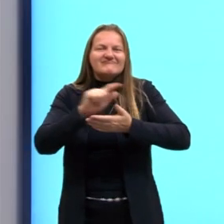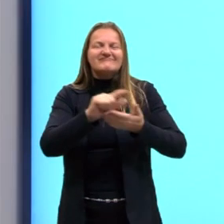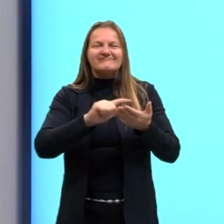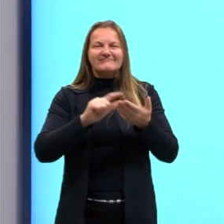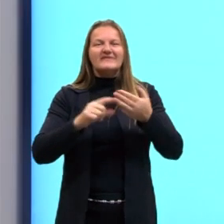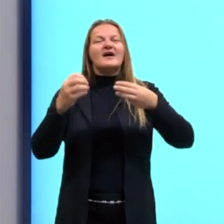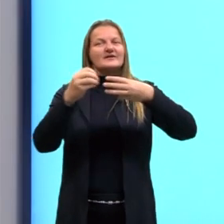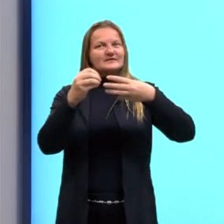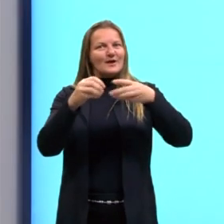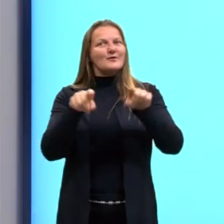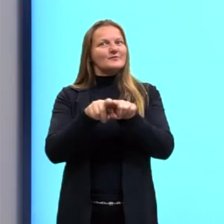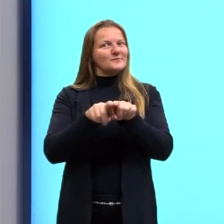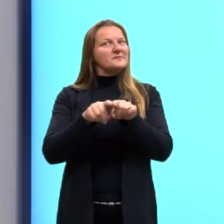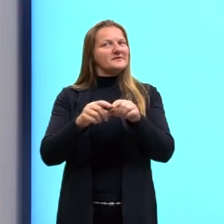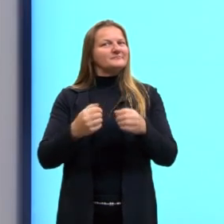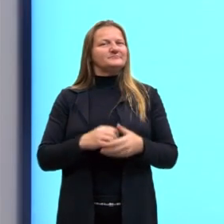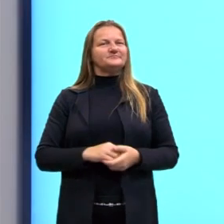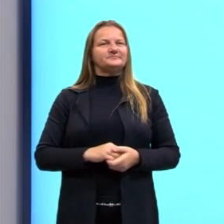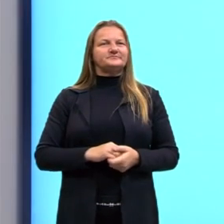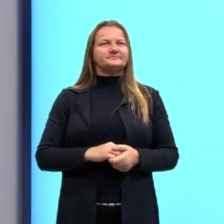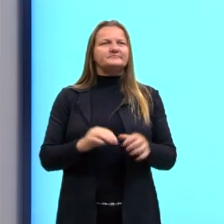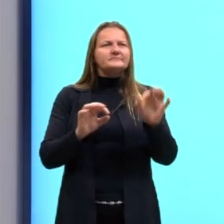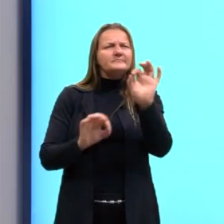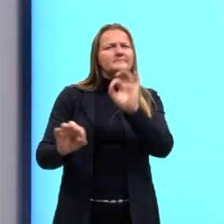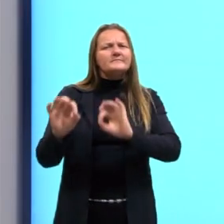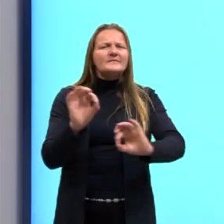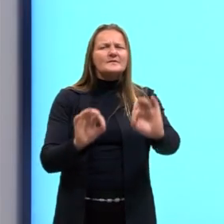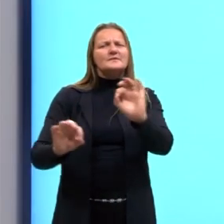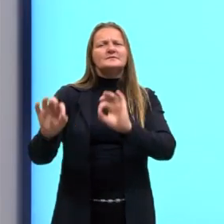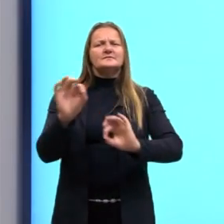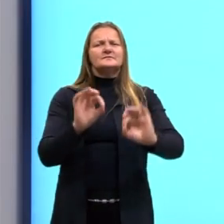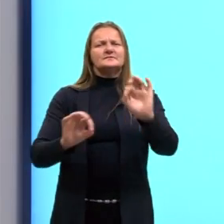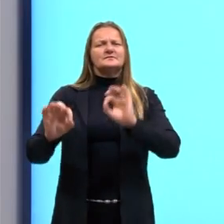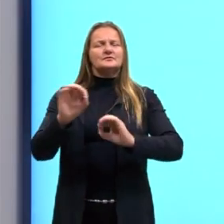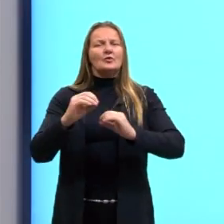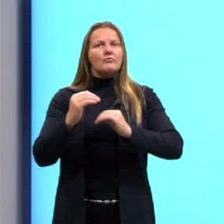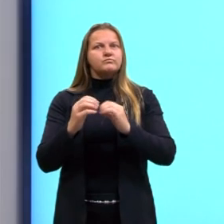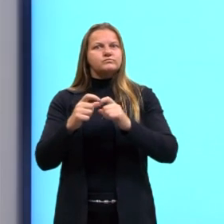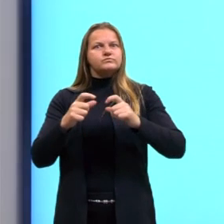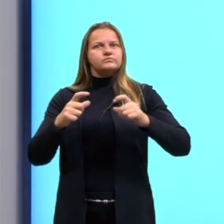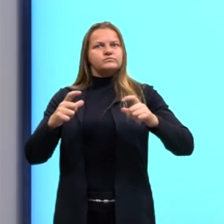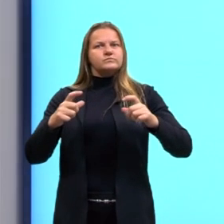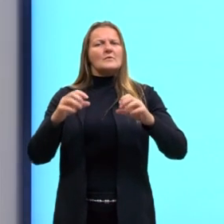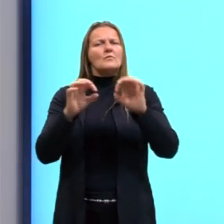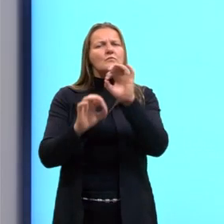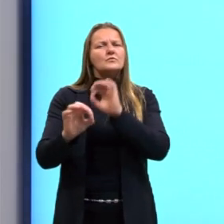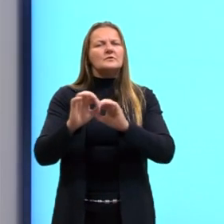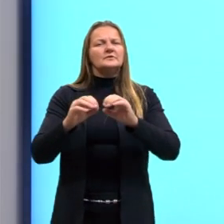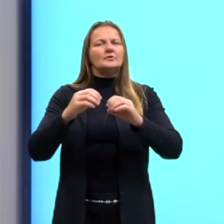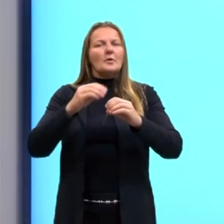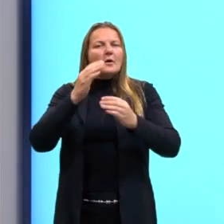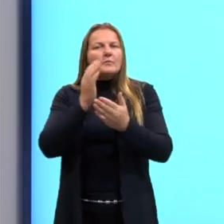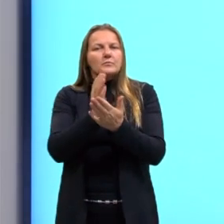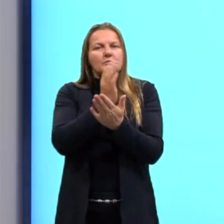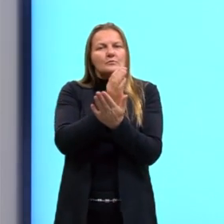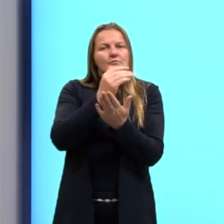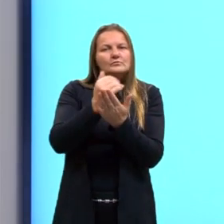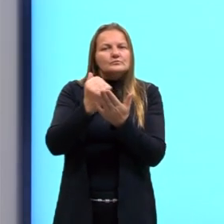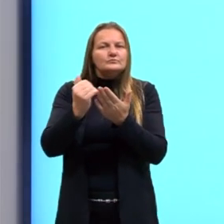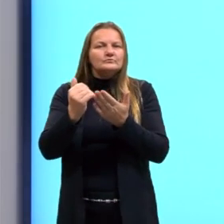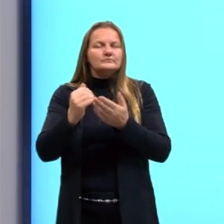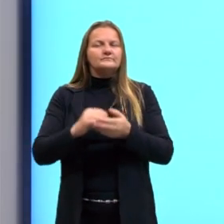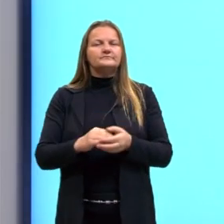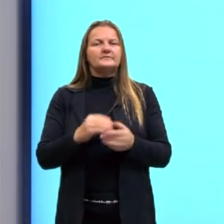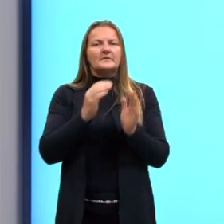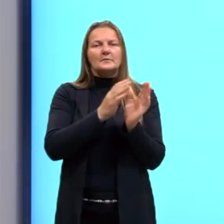a gente pegou o núcleo nessa fase. Que ele está se organizando, está crescendo, está se preparando. Que também é chamado,